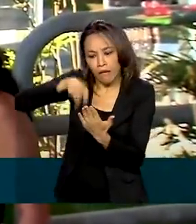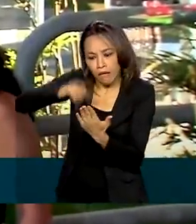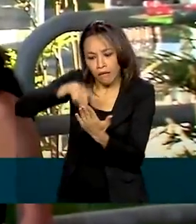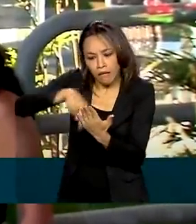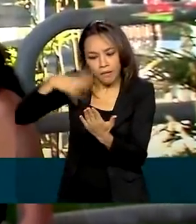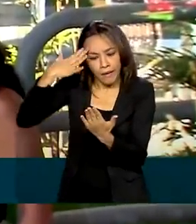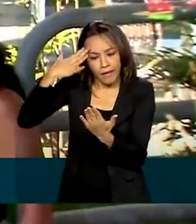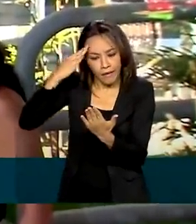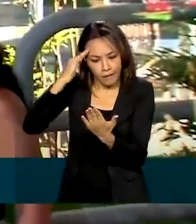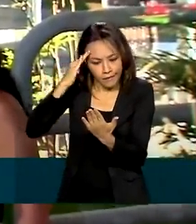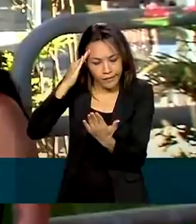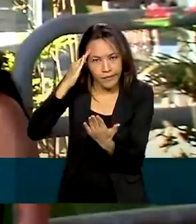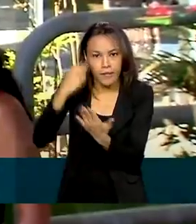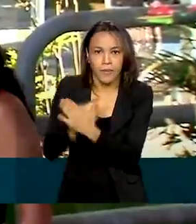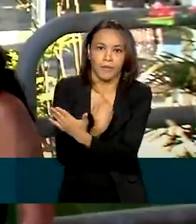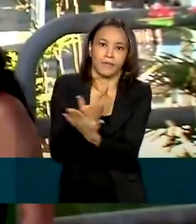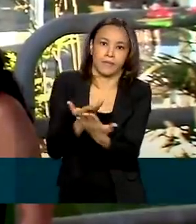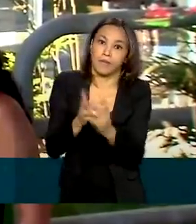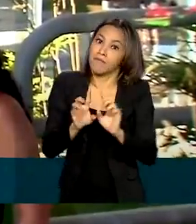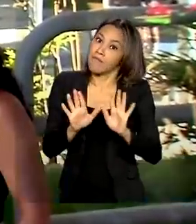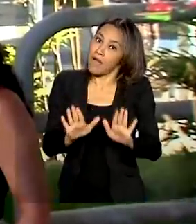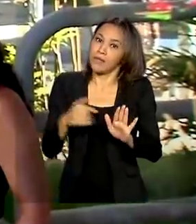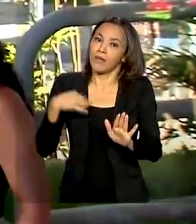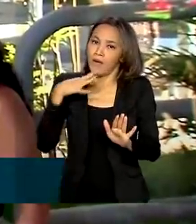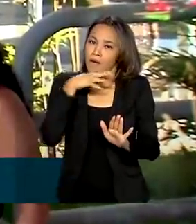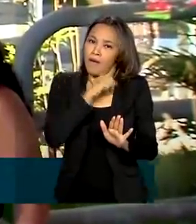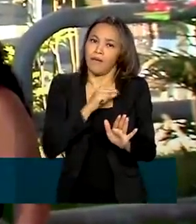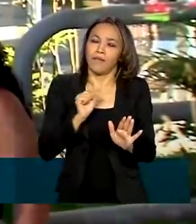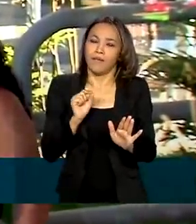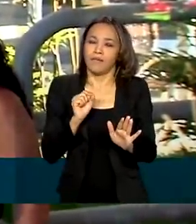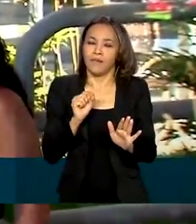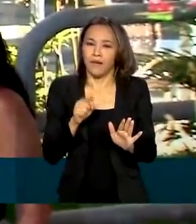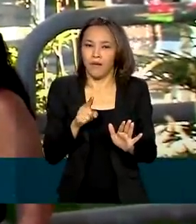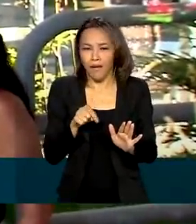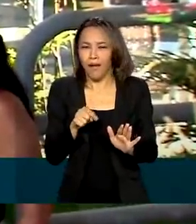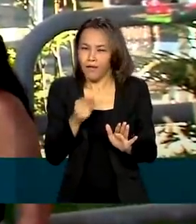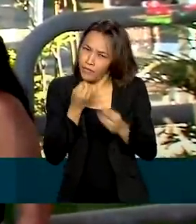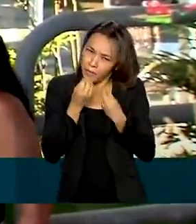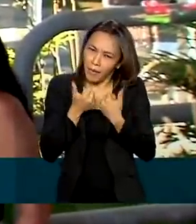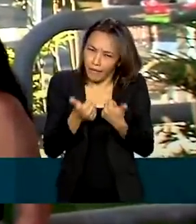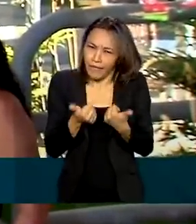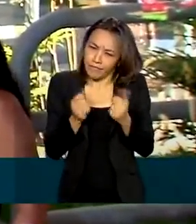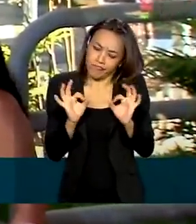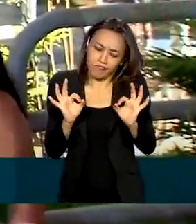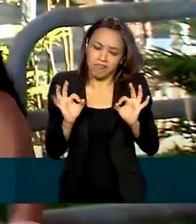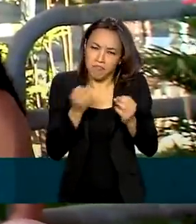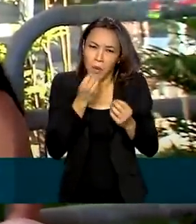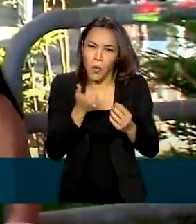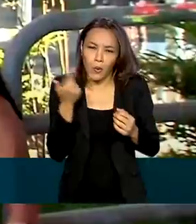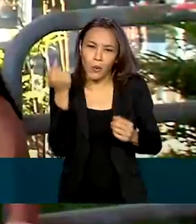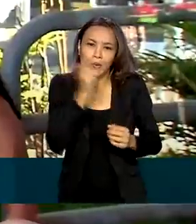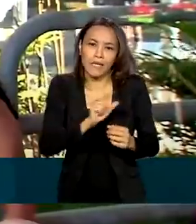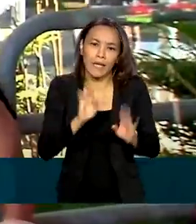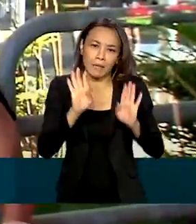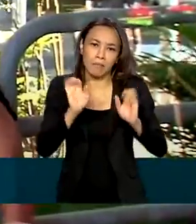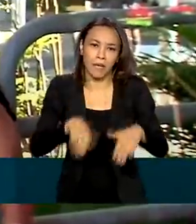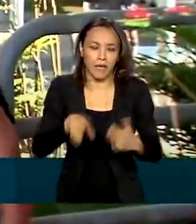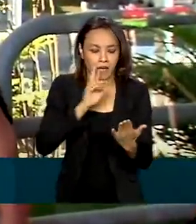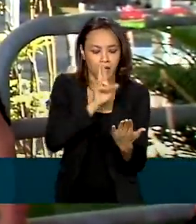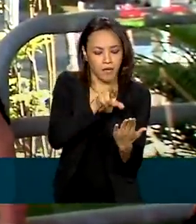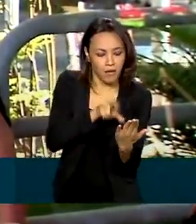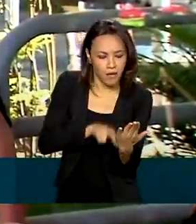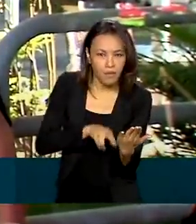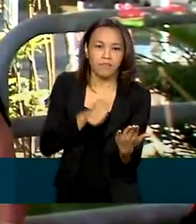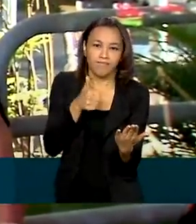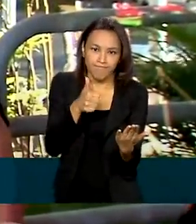entender a questão, mas eu acho que de resto foi bem de boa, você consegue fazer bem a